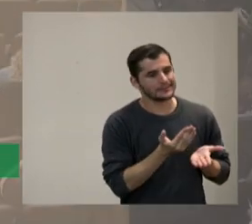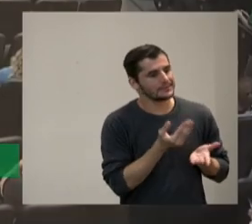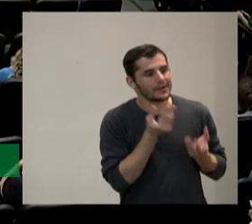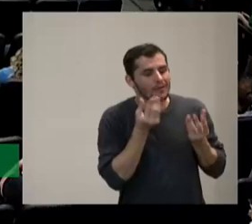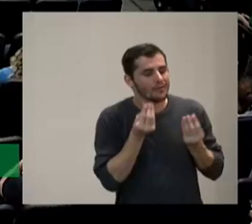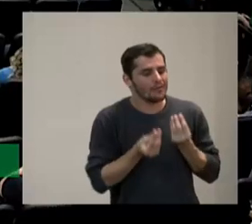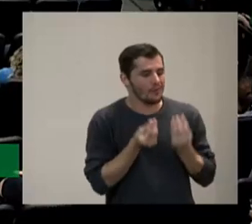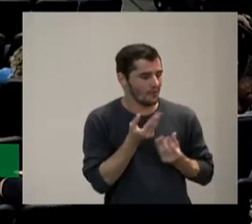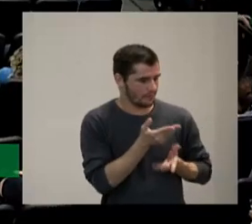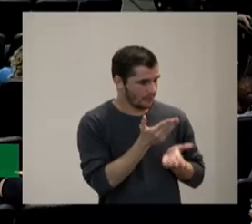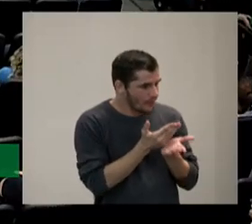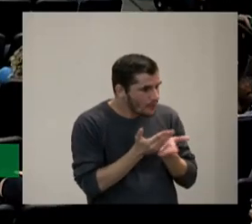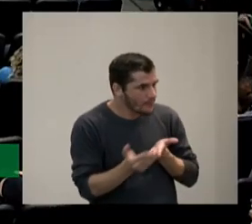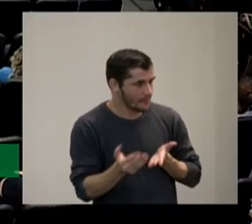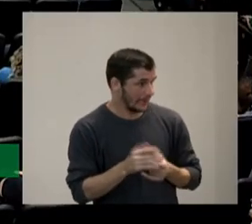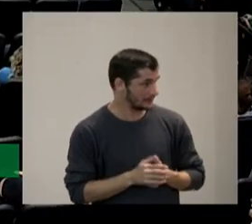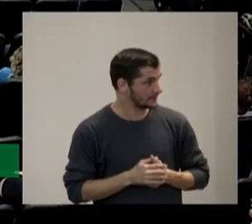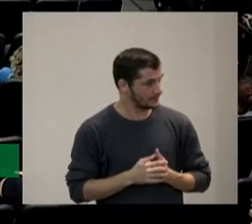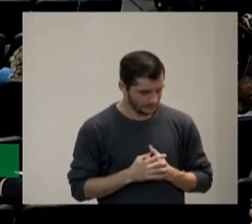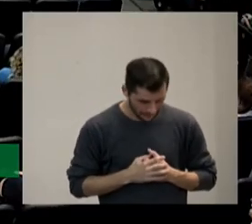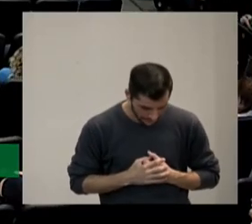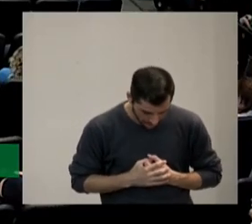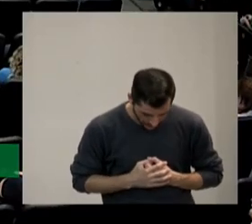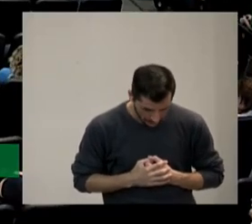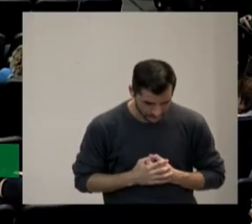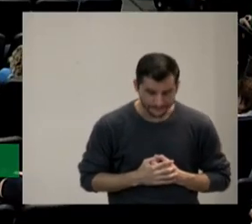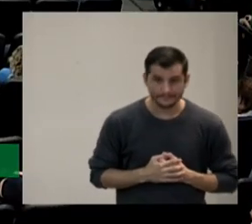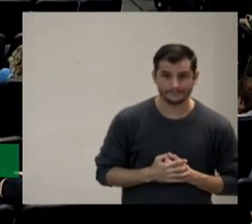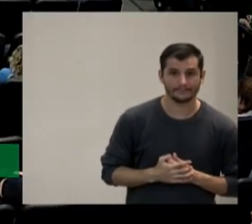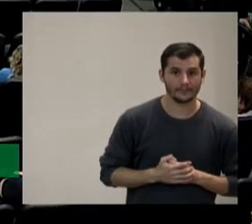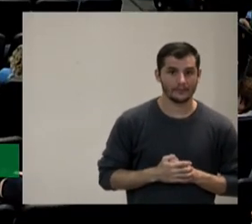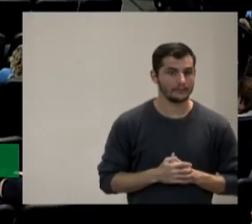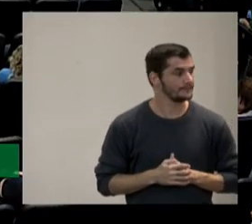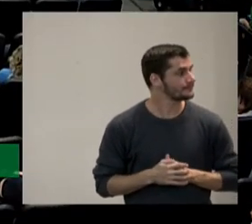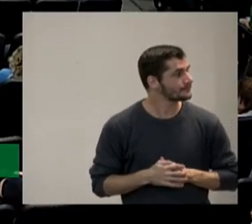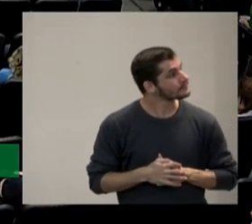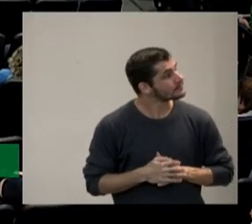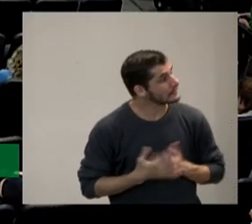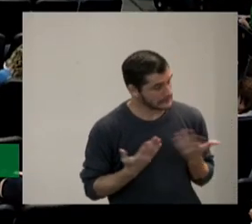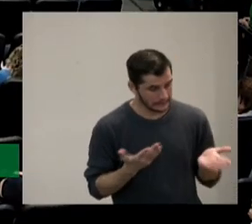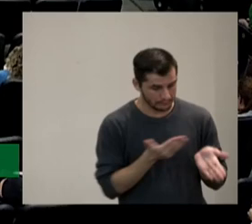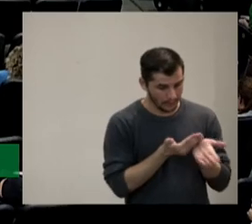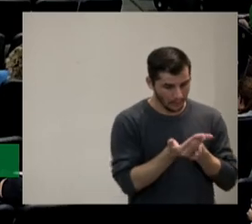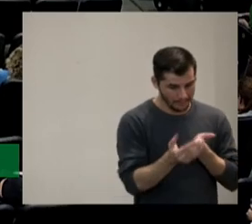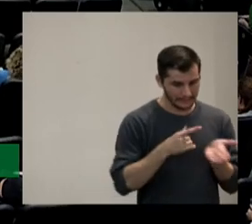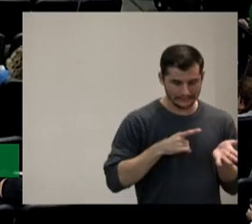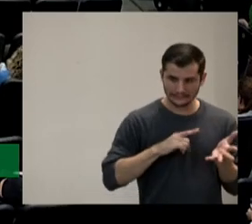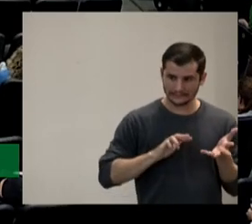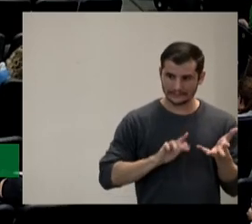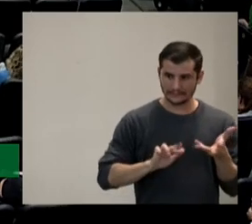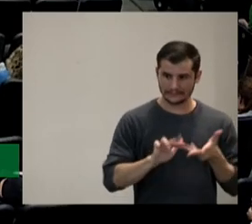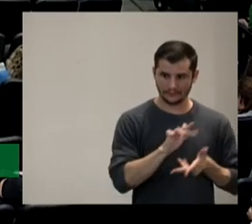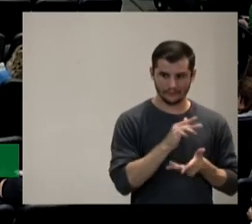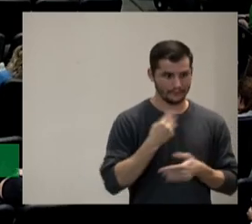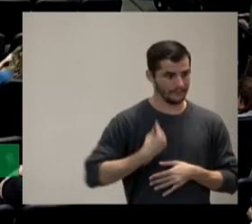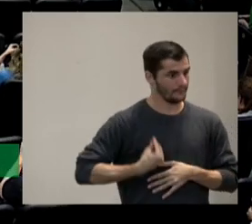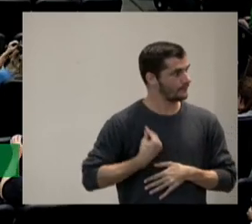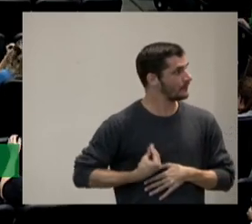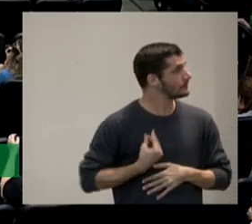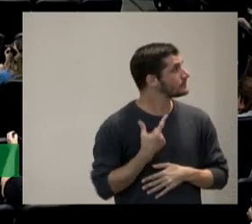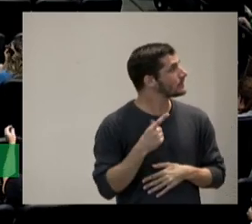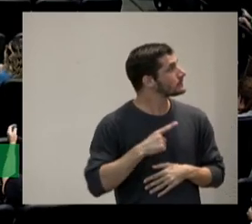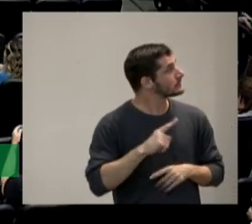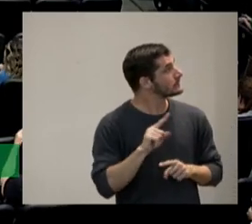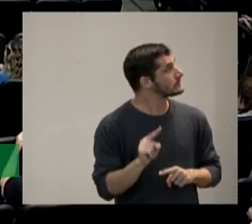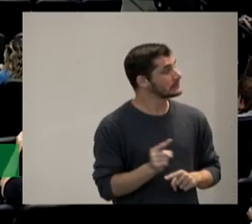porque nós para comenzar nós temos muita coisa vou passar dois slides rapidinhos un deles